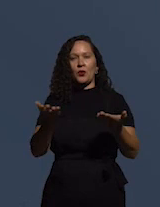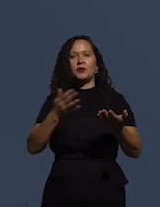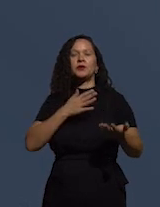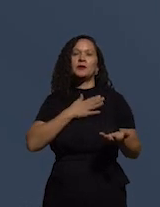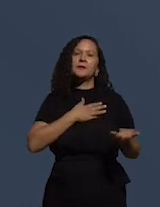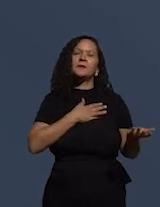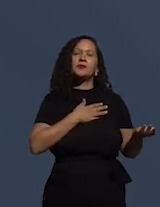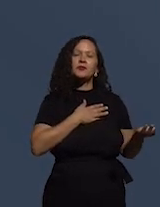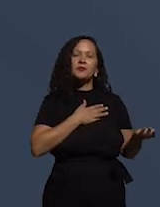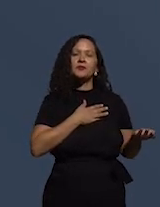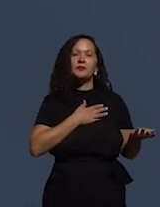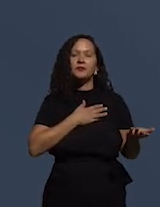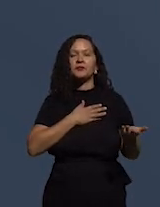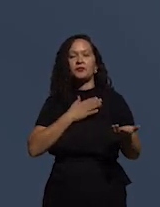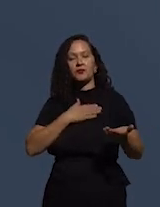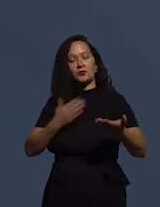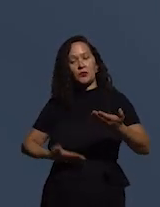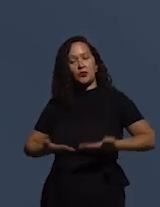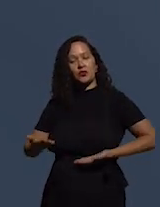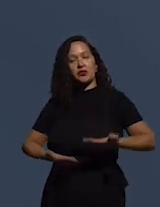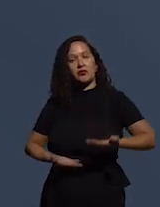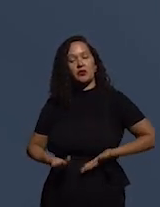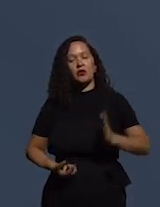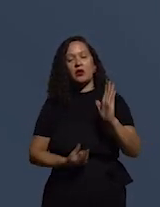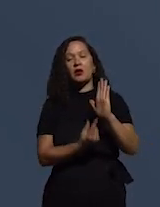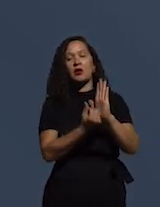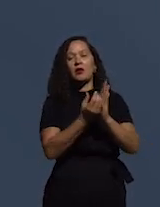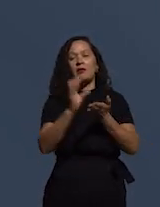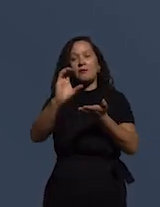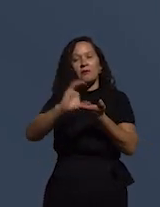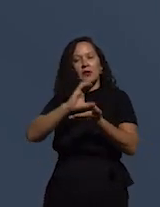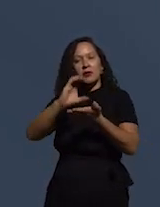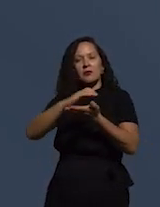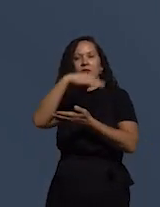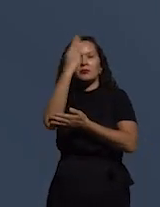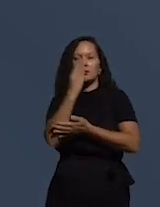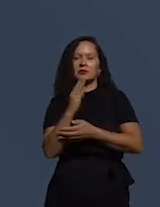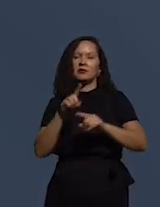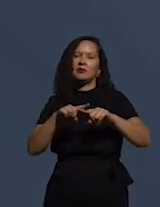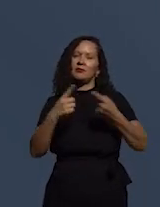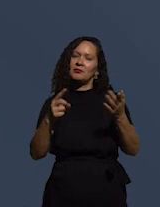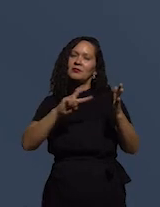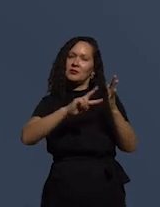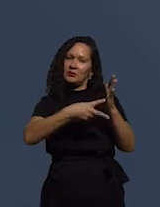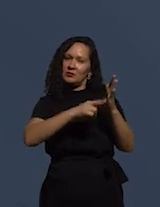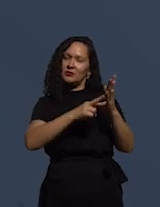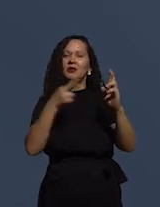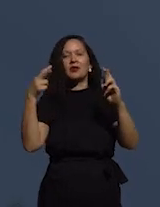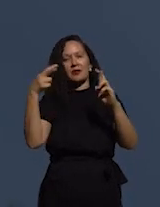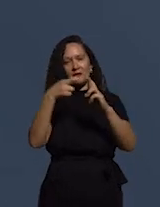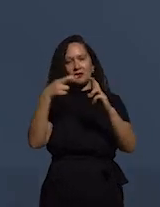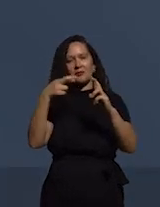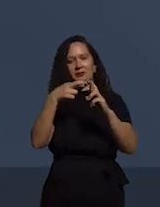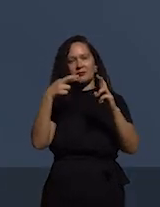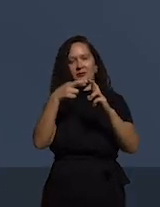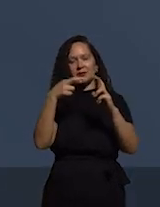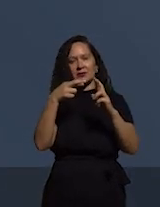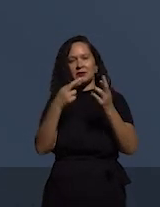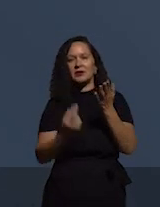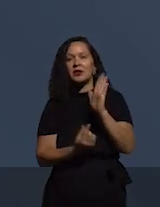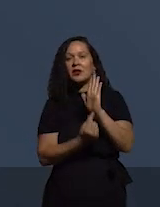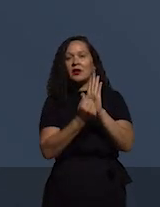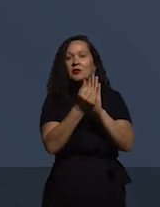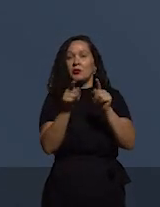sou servidor do Tesouro Nacional. Mas o nosso sindicato, ele representa as finanças e o